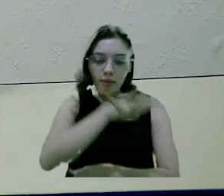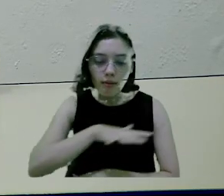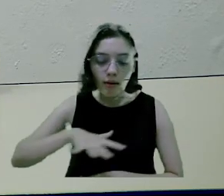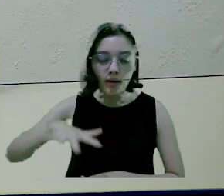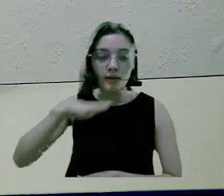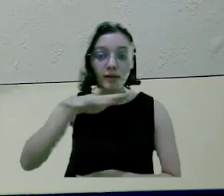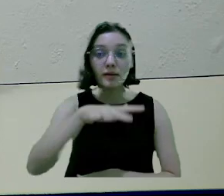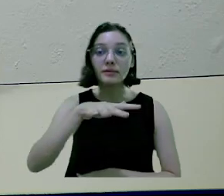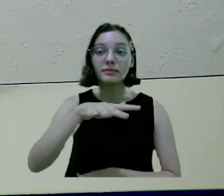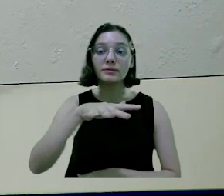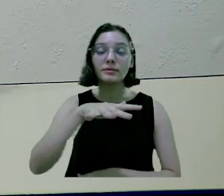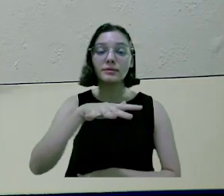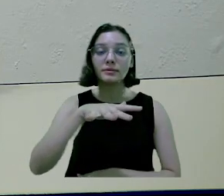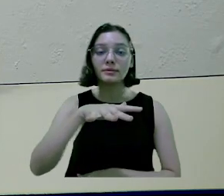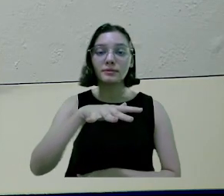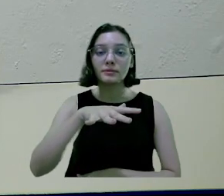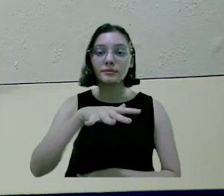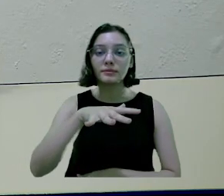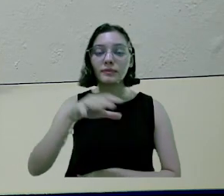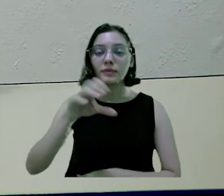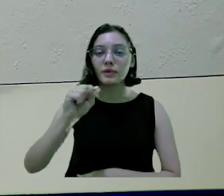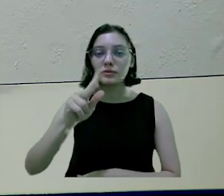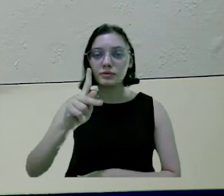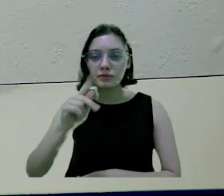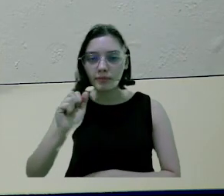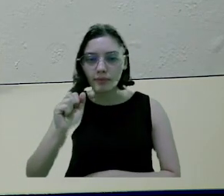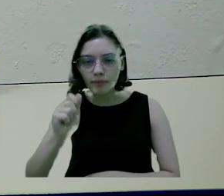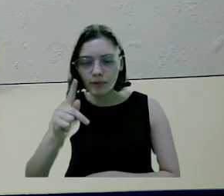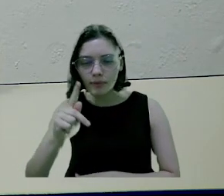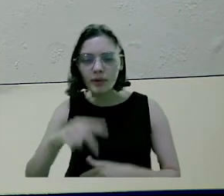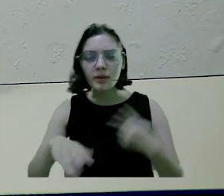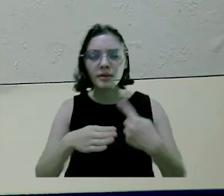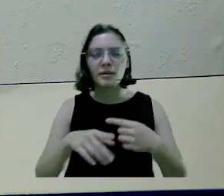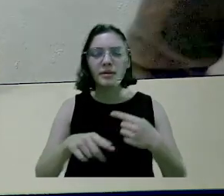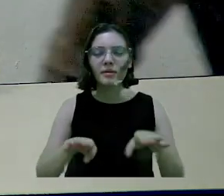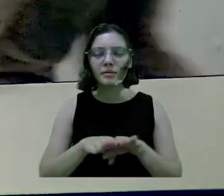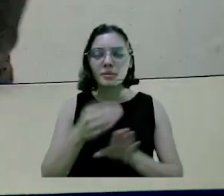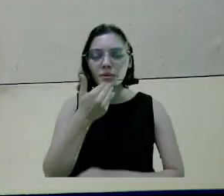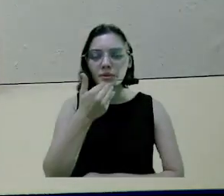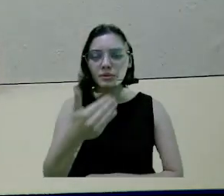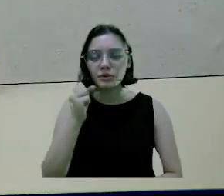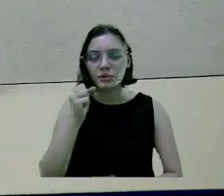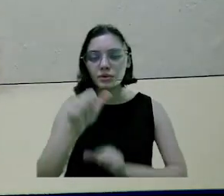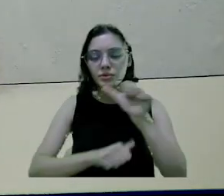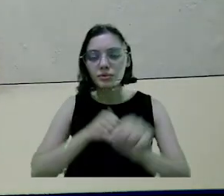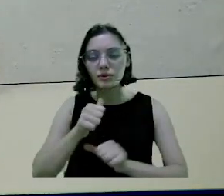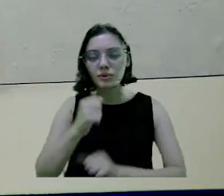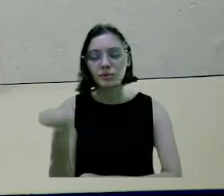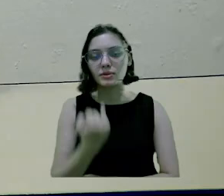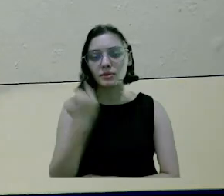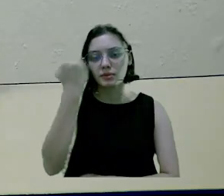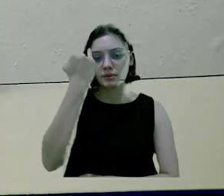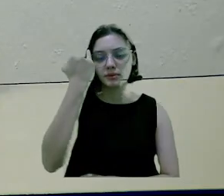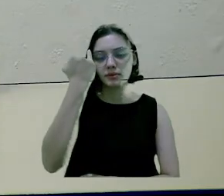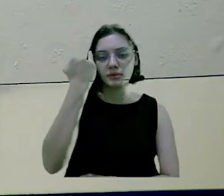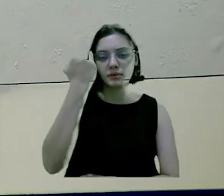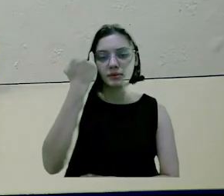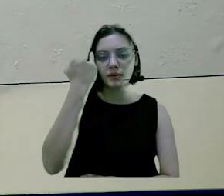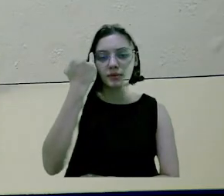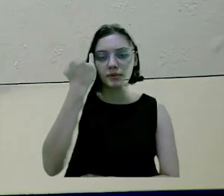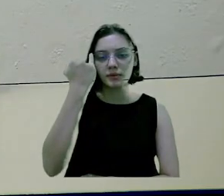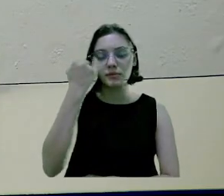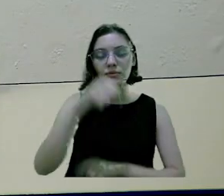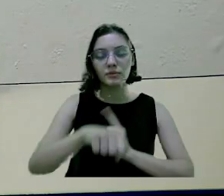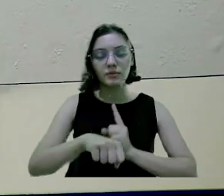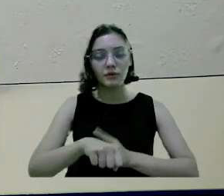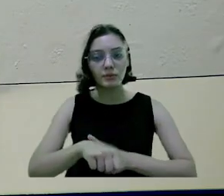em toda a área da represa da Sobar. Justificativas. Este pedido se torna ainda mais relevante diante